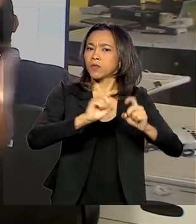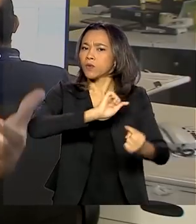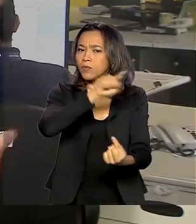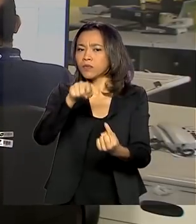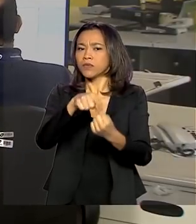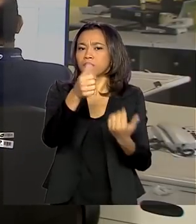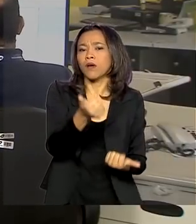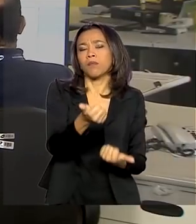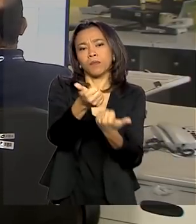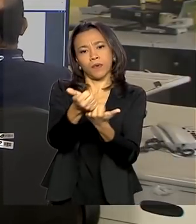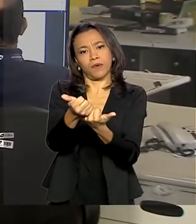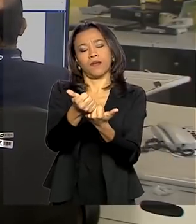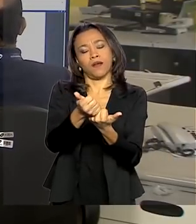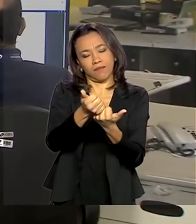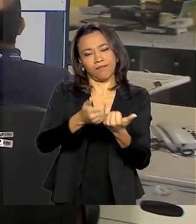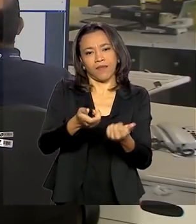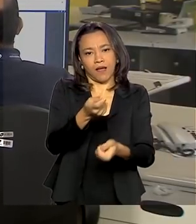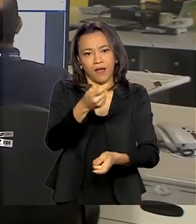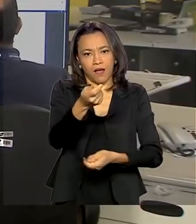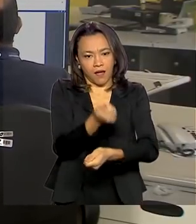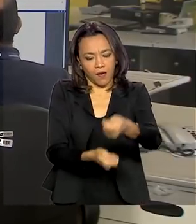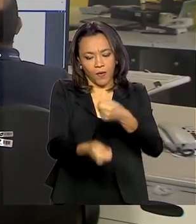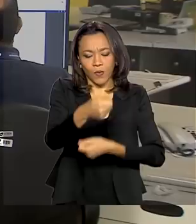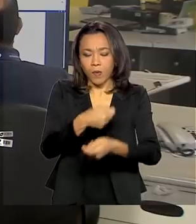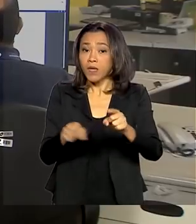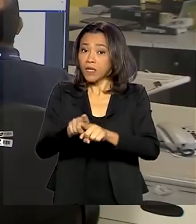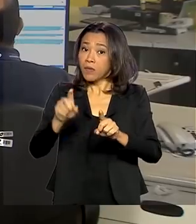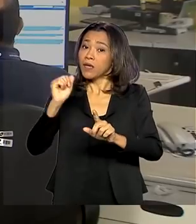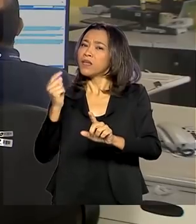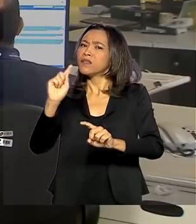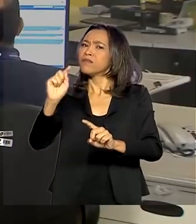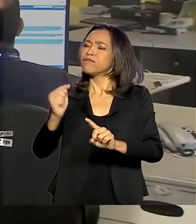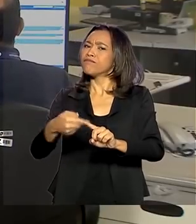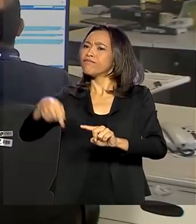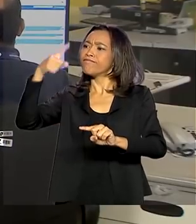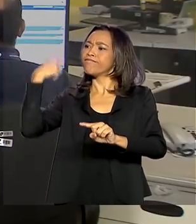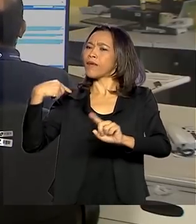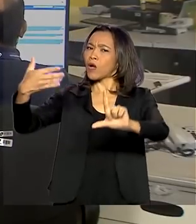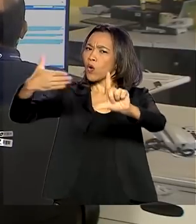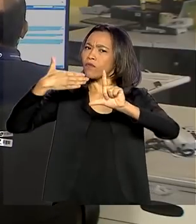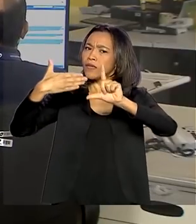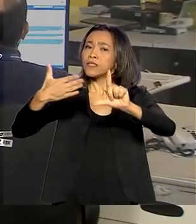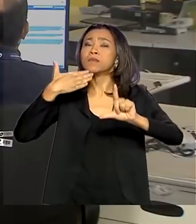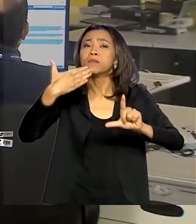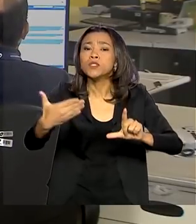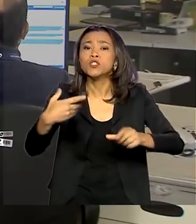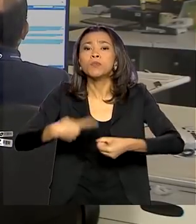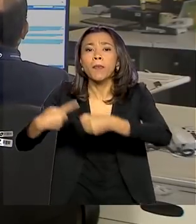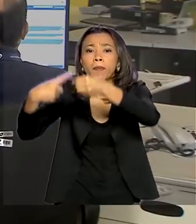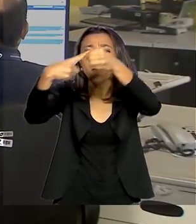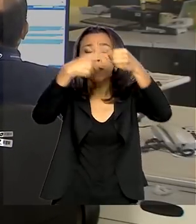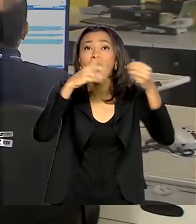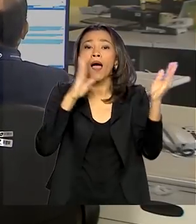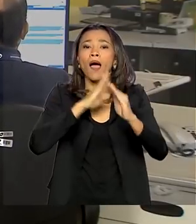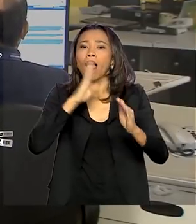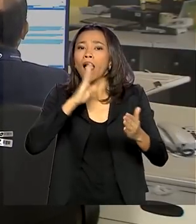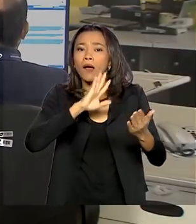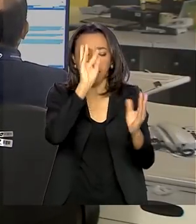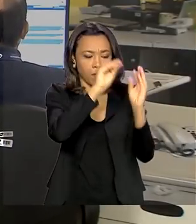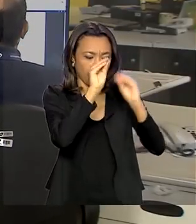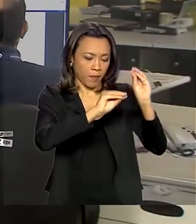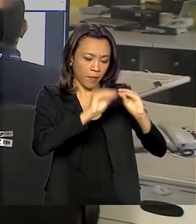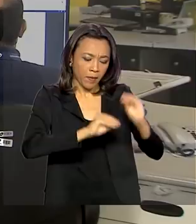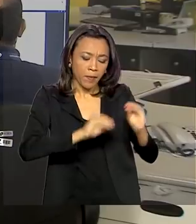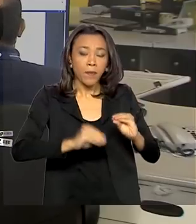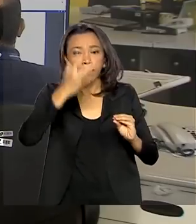E em outra videoconferência, também no fim de semana, ele pediu apoio dos prefeitos para atualizar rapidamente o cadastro dos trabalhadores